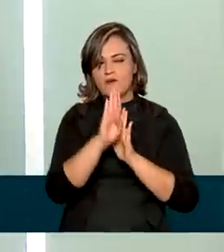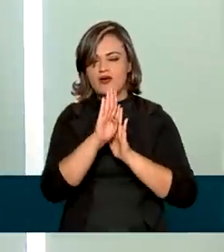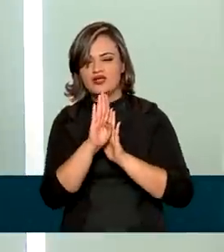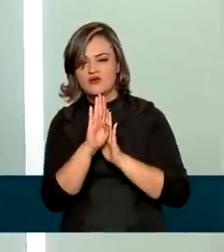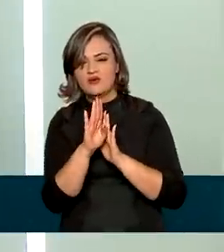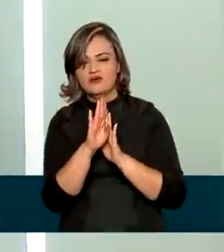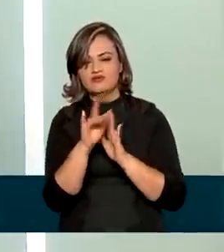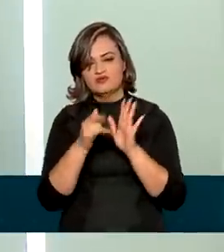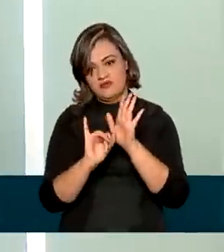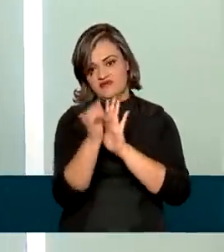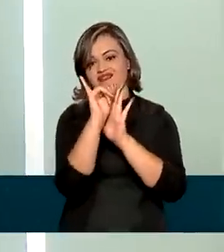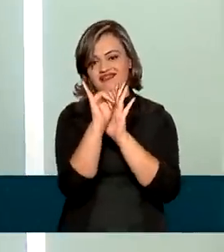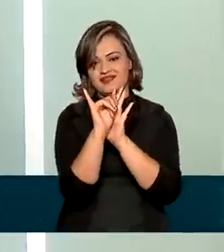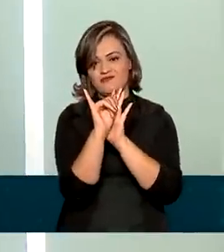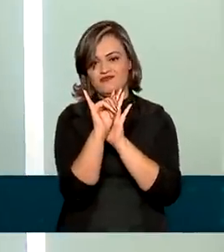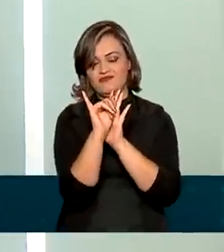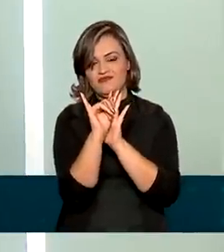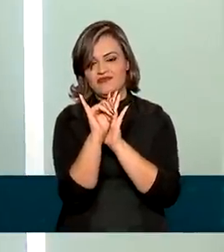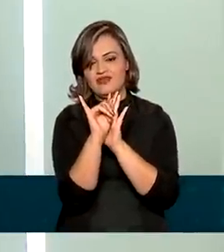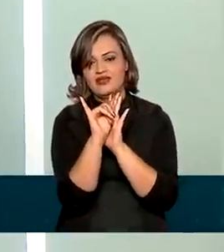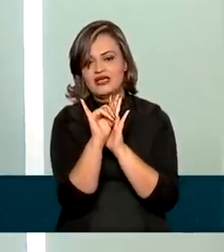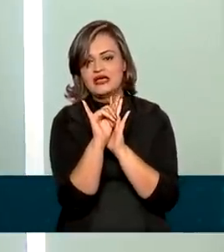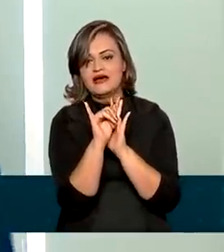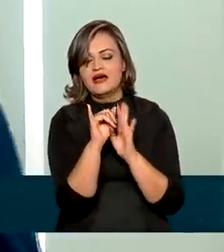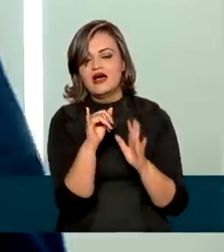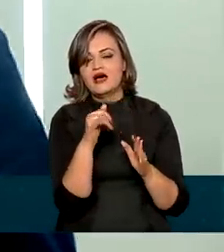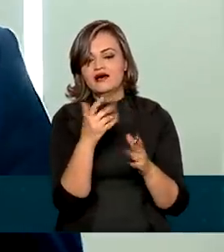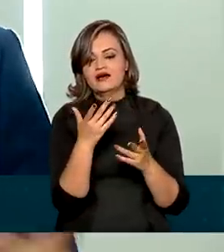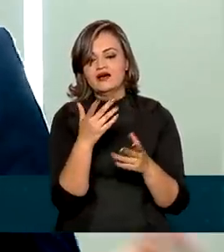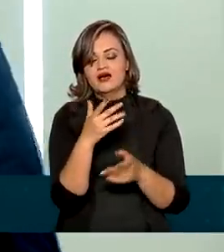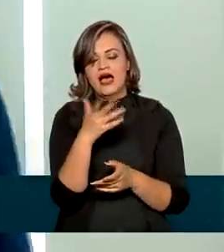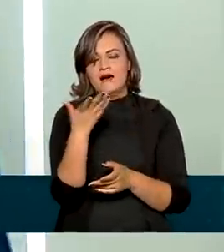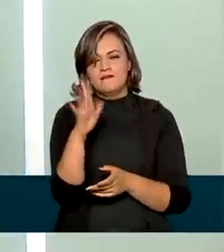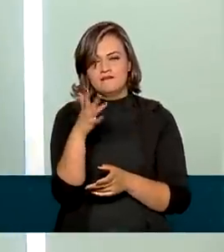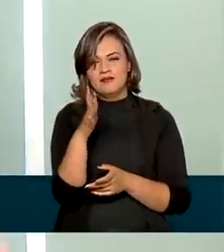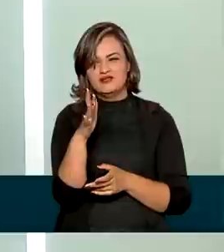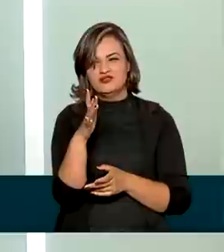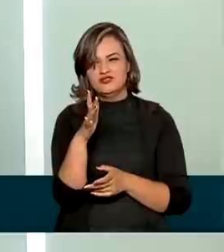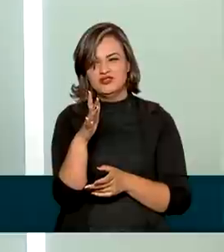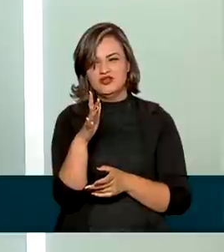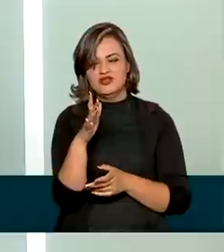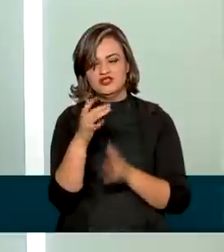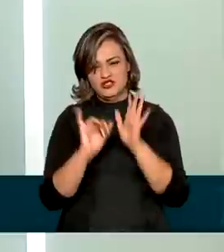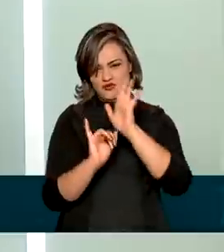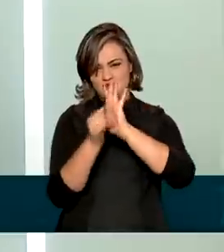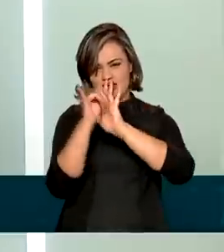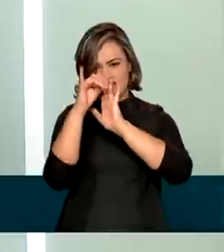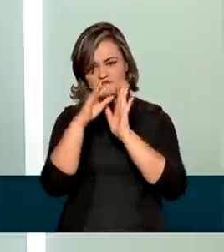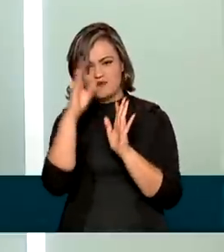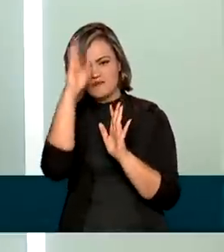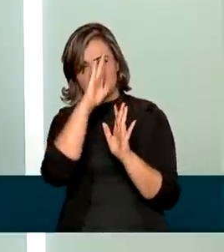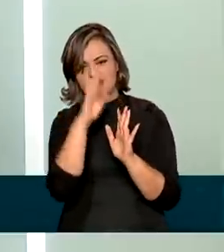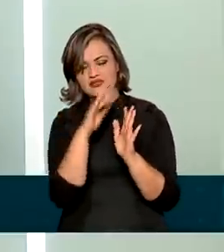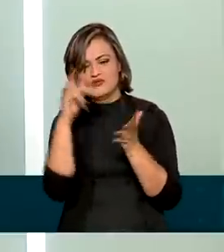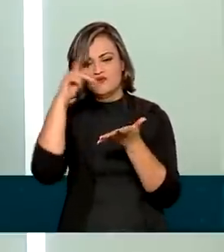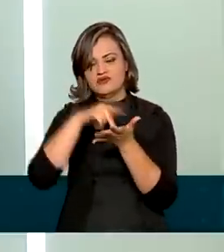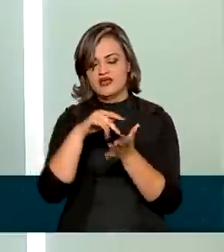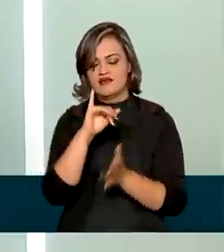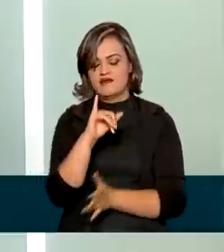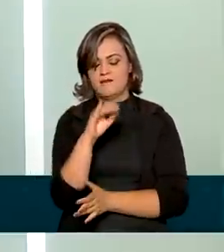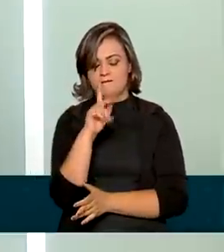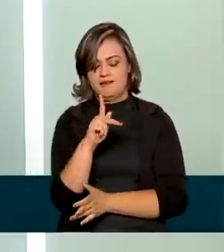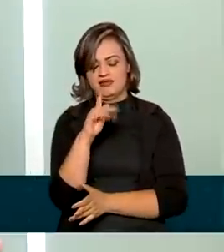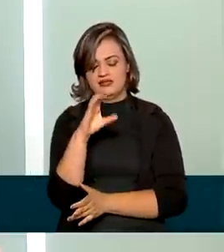expectativa sobre a inflação. Com efeito, o índice de inflação que cobra a inflação no Brasil, o índice oficial, que é o